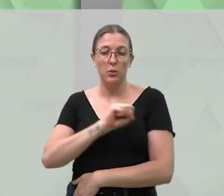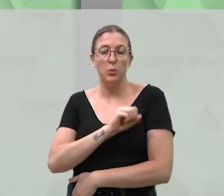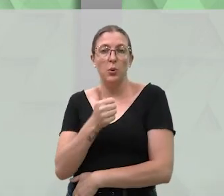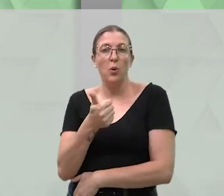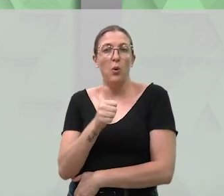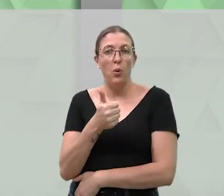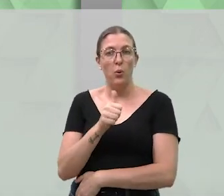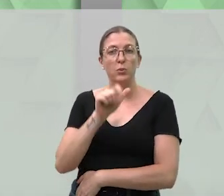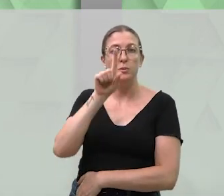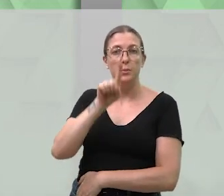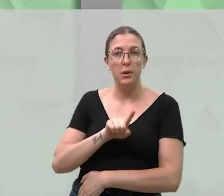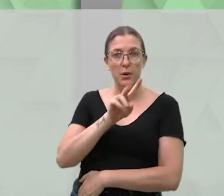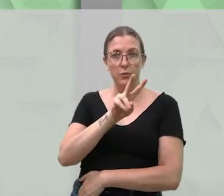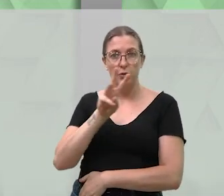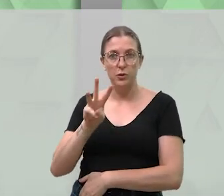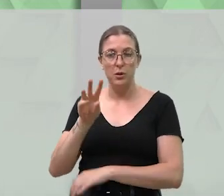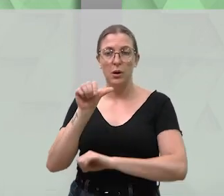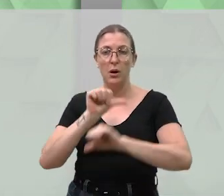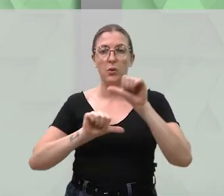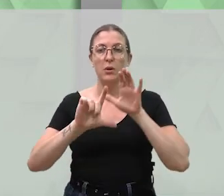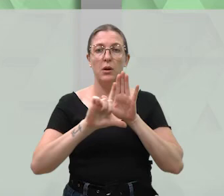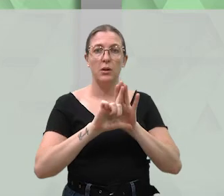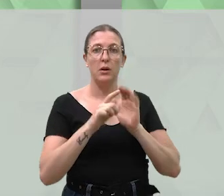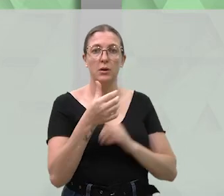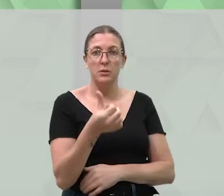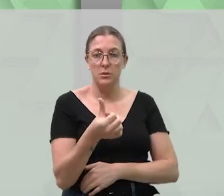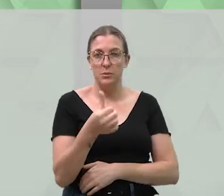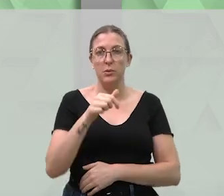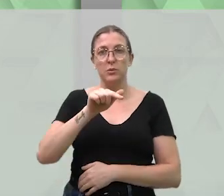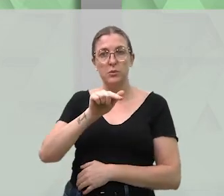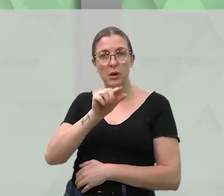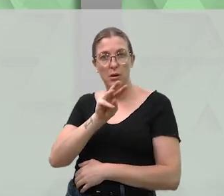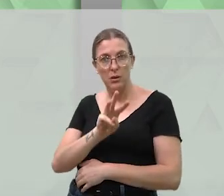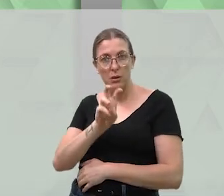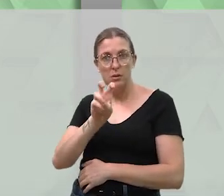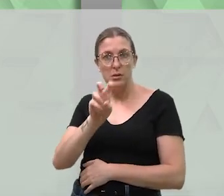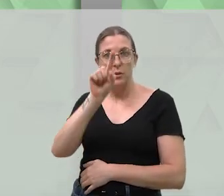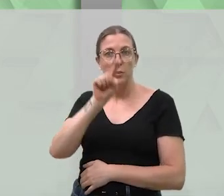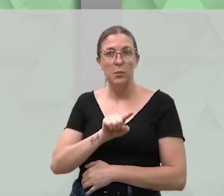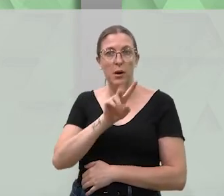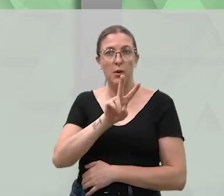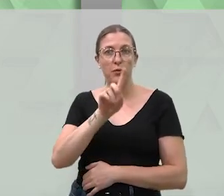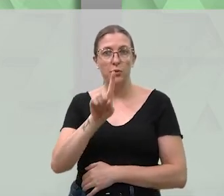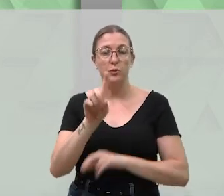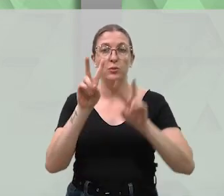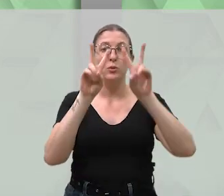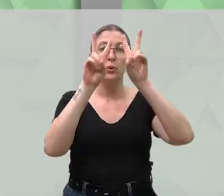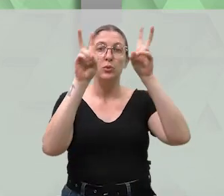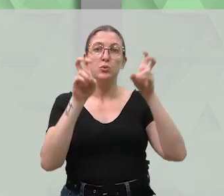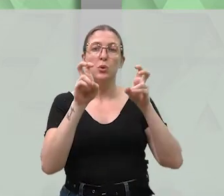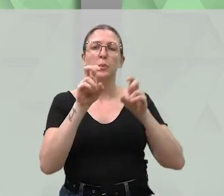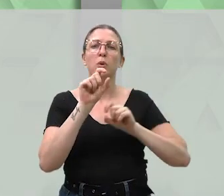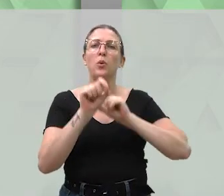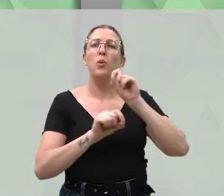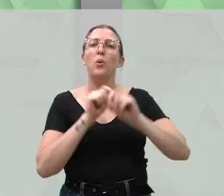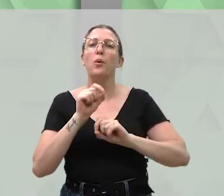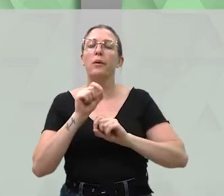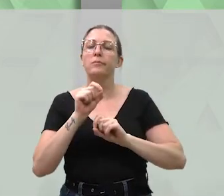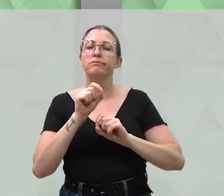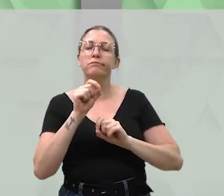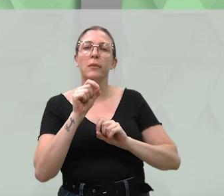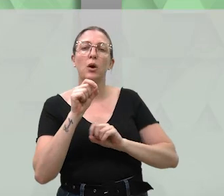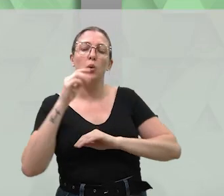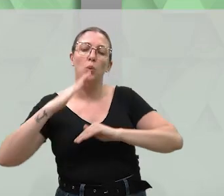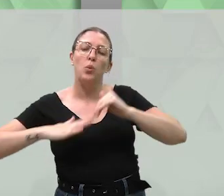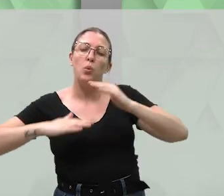Ordinária Executivo nº 11 de 2023, que altera a Lei nº 6.775 de 2021, que dispõe